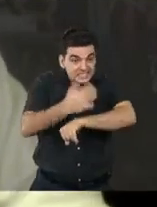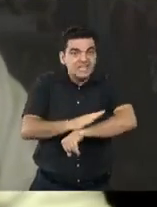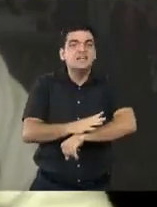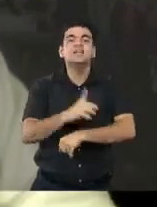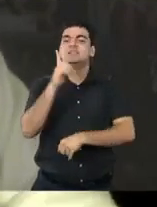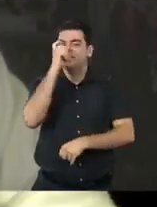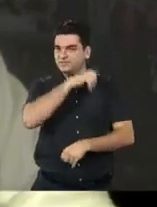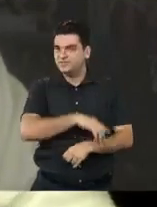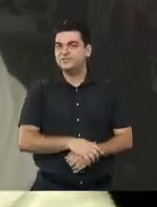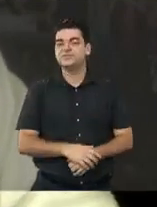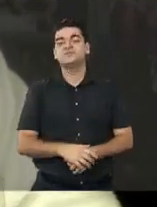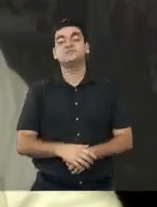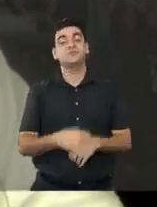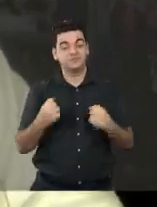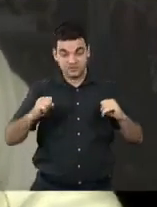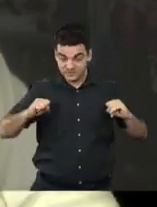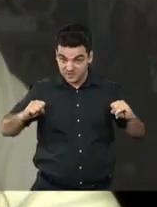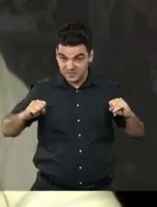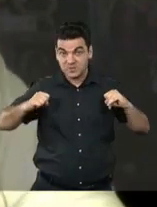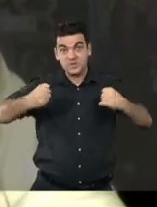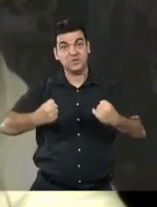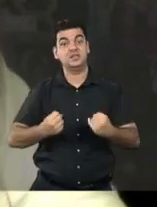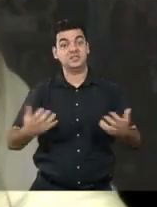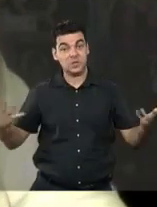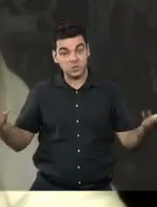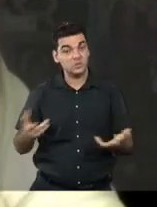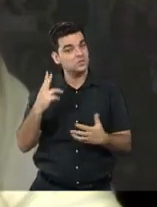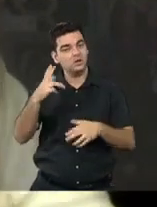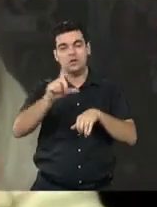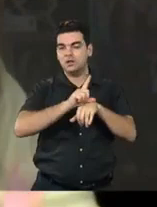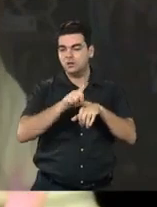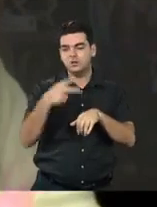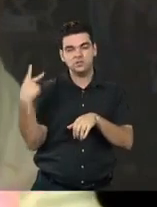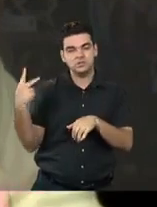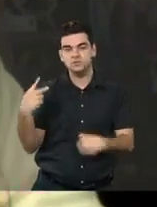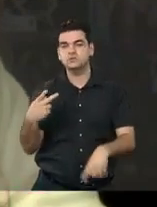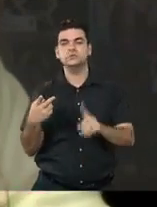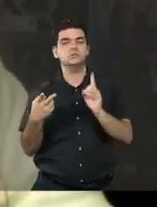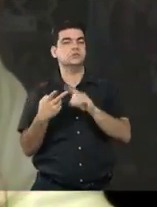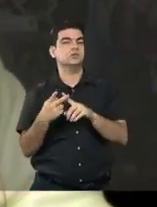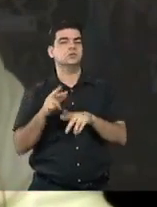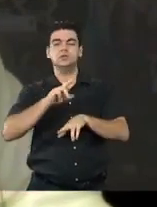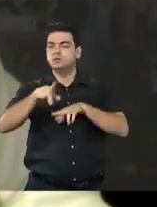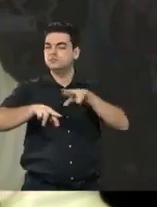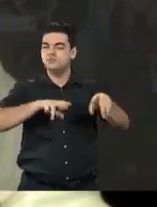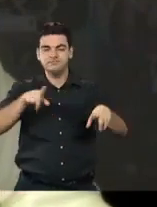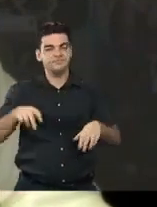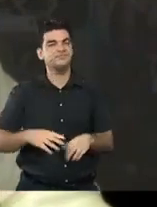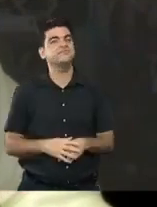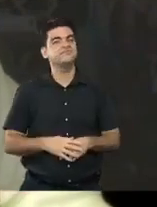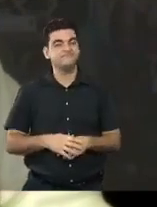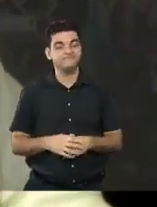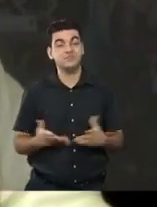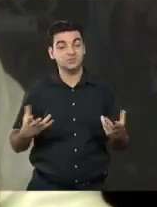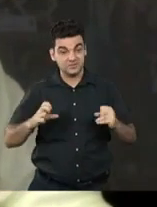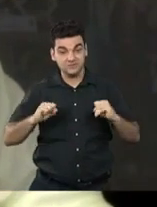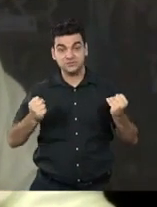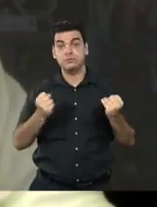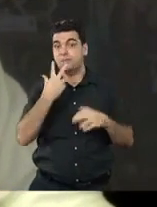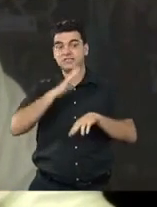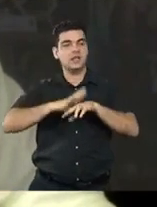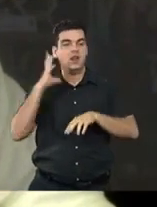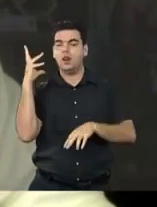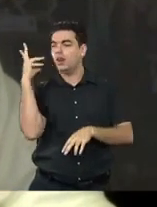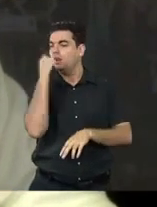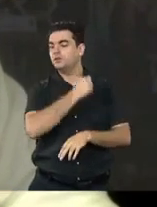início, produzem essa alquimia da transformação da sociedade, mesmo diante da diversidade, isso é não só bonito, isso é